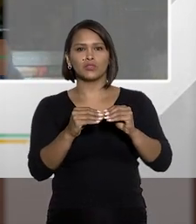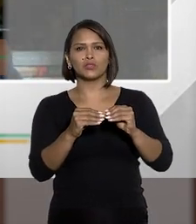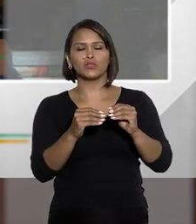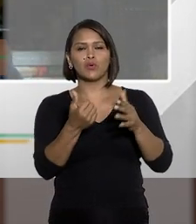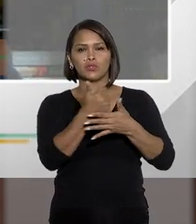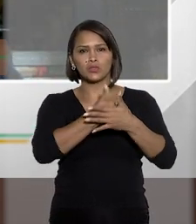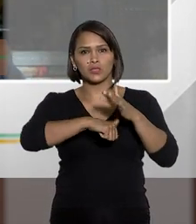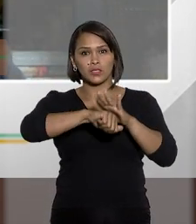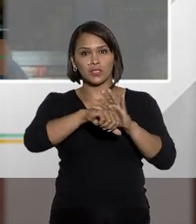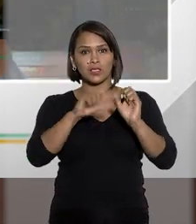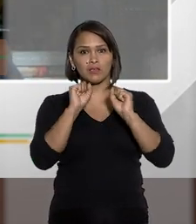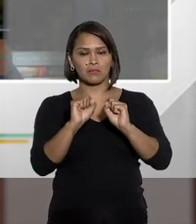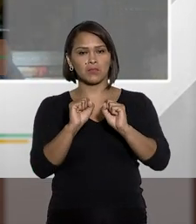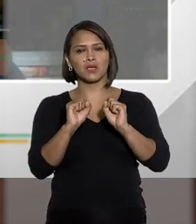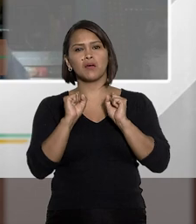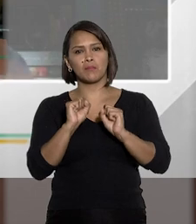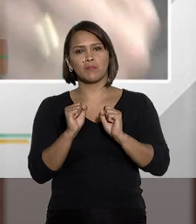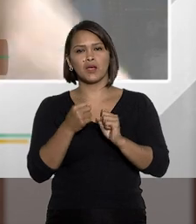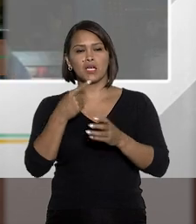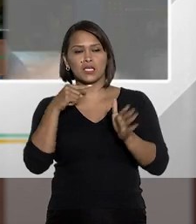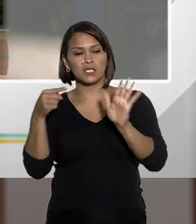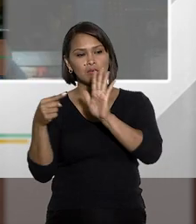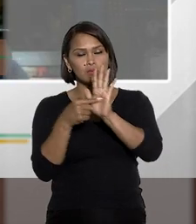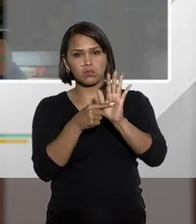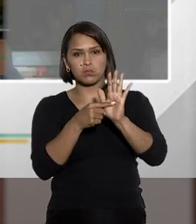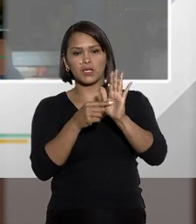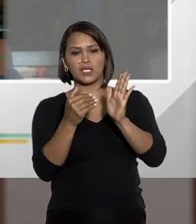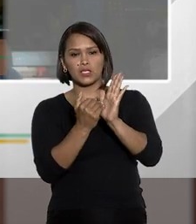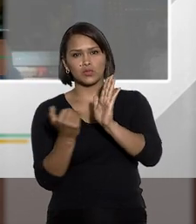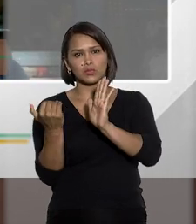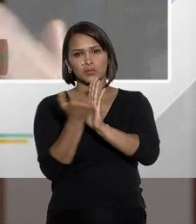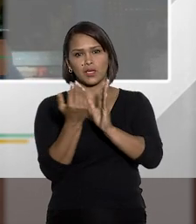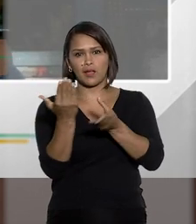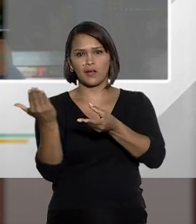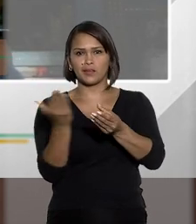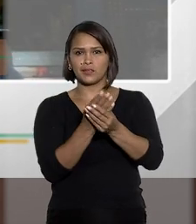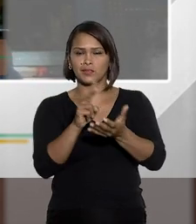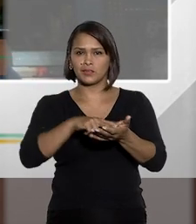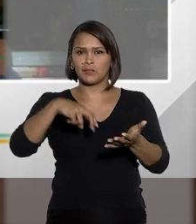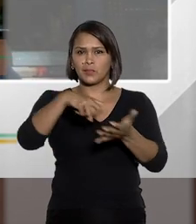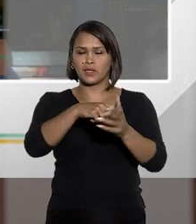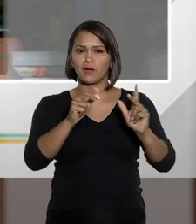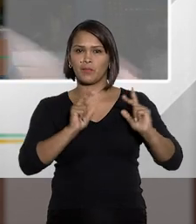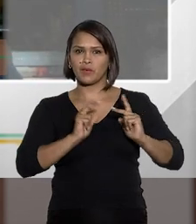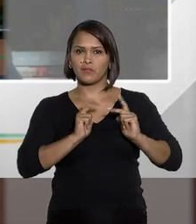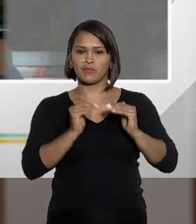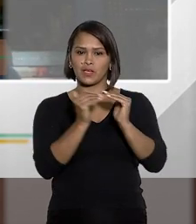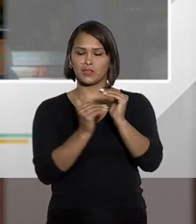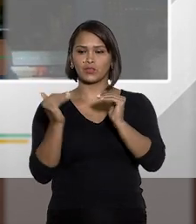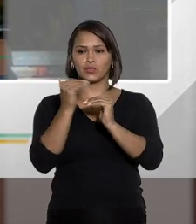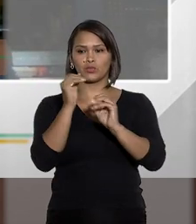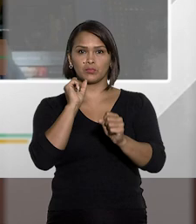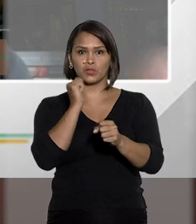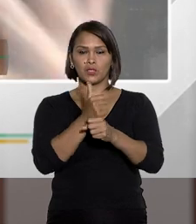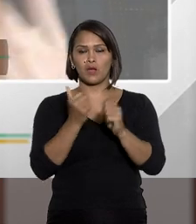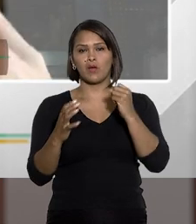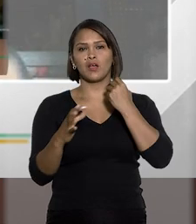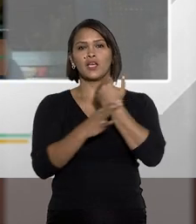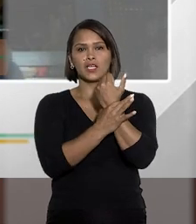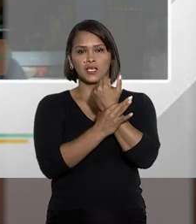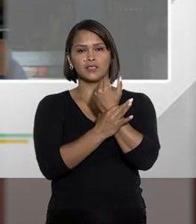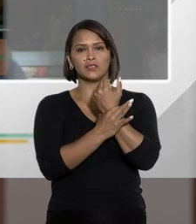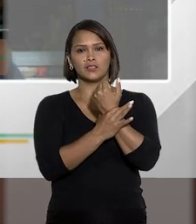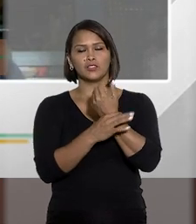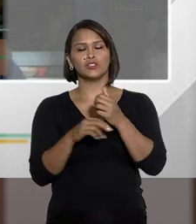todo e qualquer crime, admitem a queixa subsidiária. A ação penal de iniciativa privada subsidiária da pública, uma